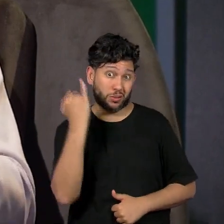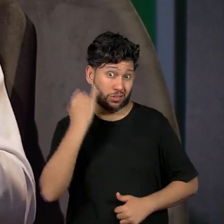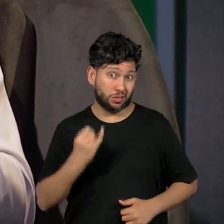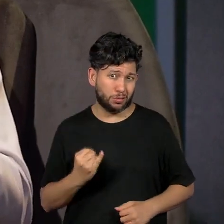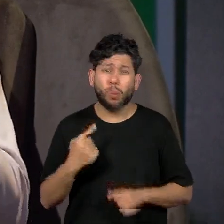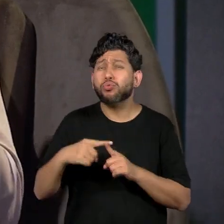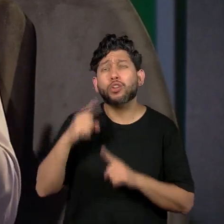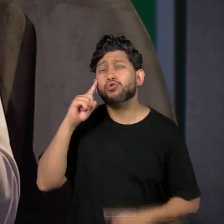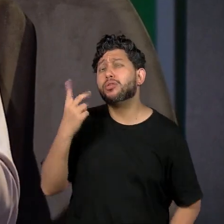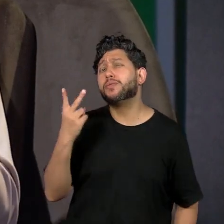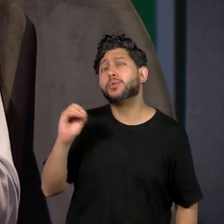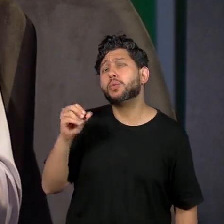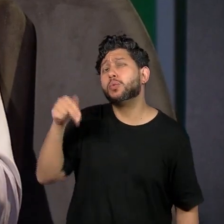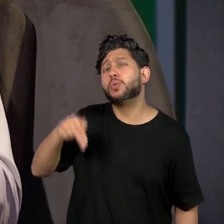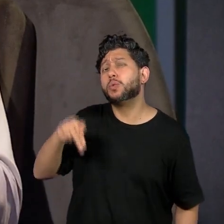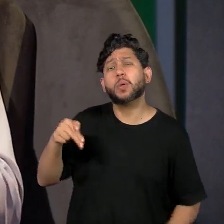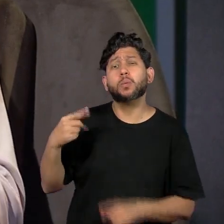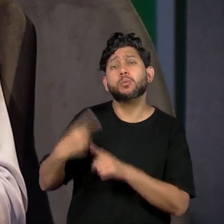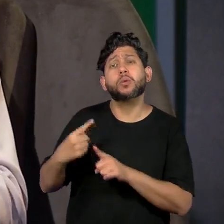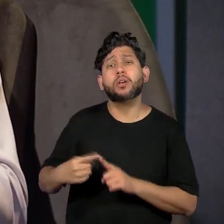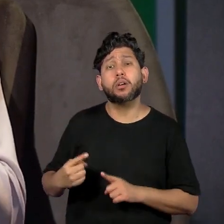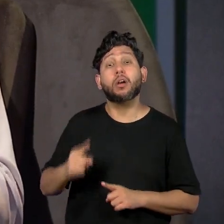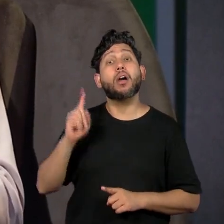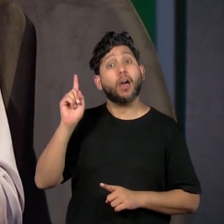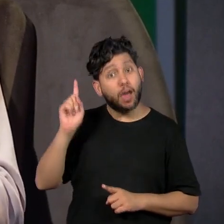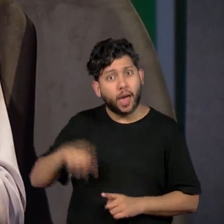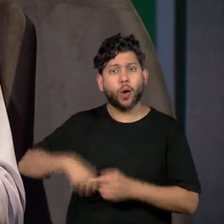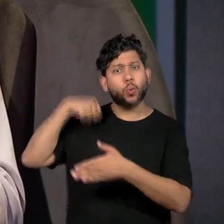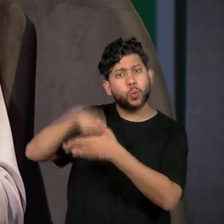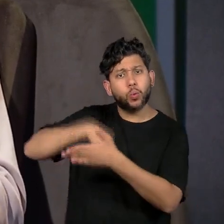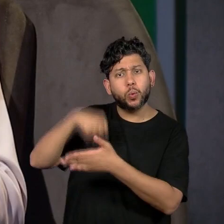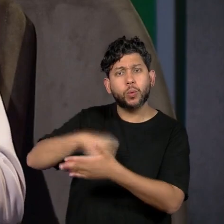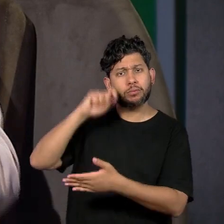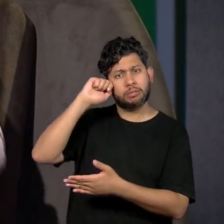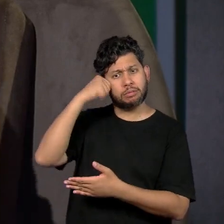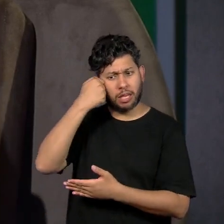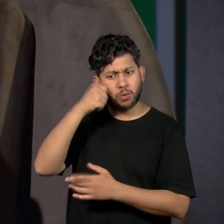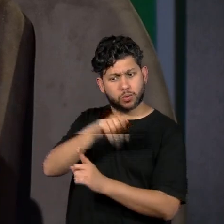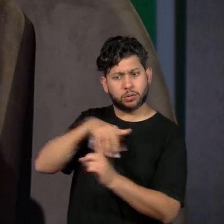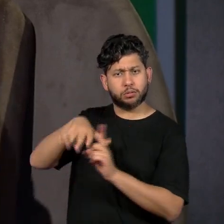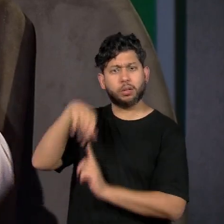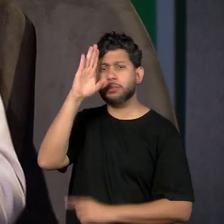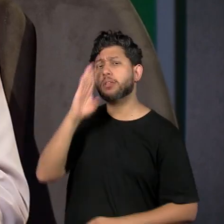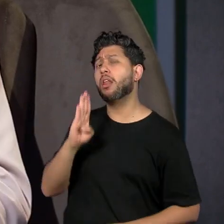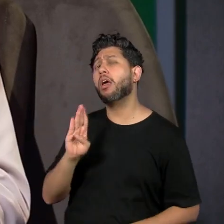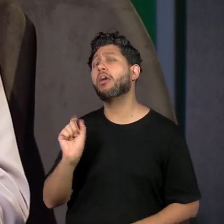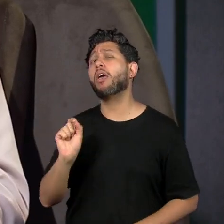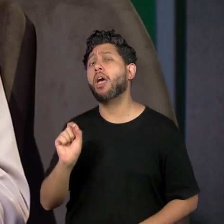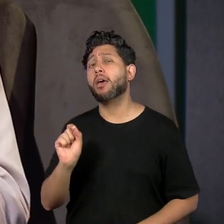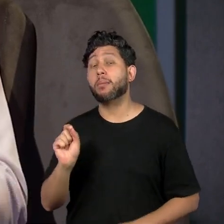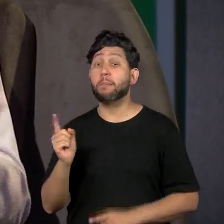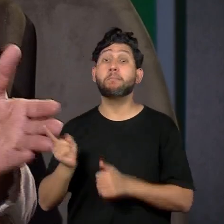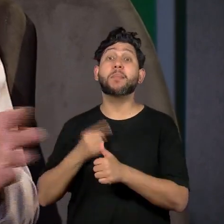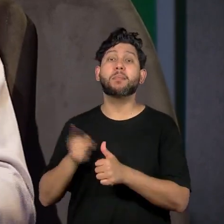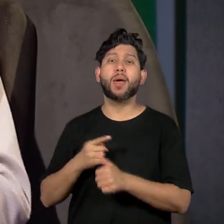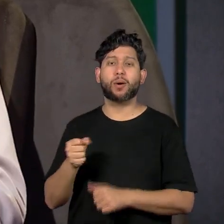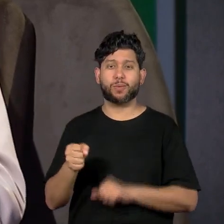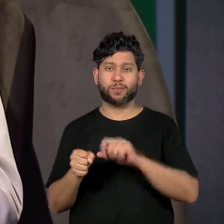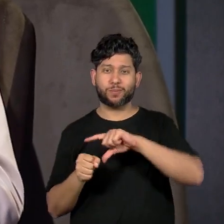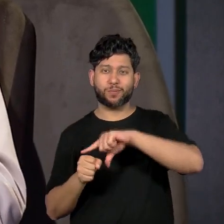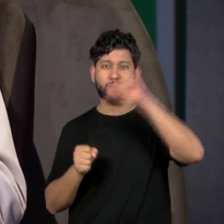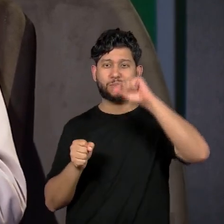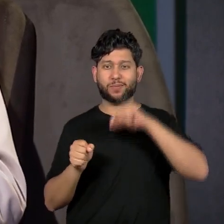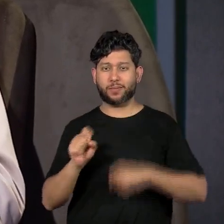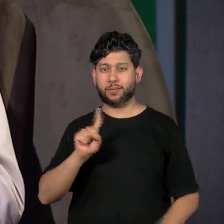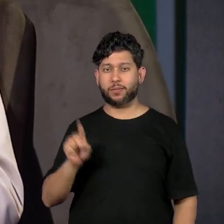em termos dessa luta do negro na sociedade brasileira, que vem de zumbi, né, lá que morreu